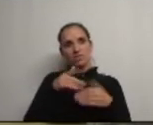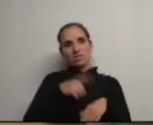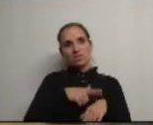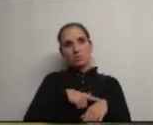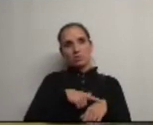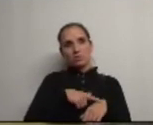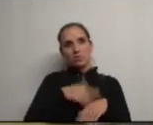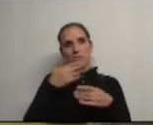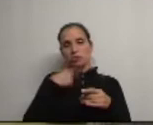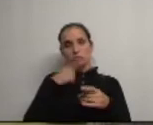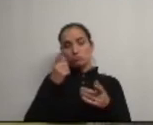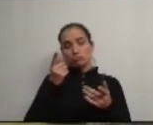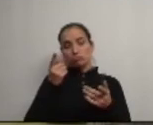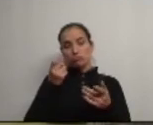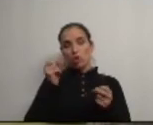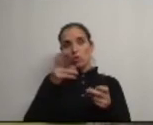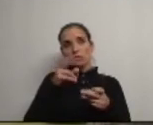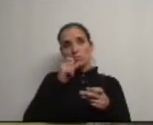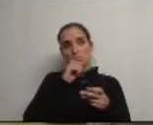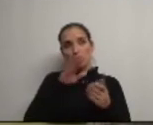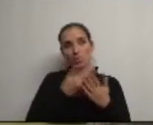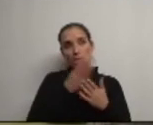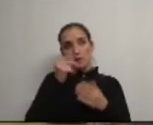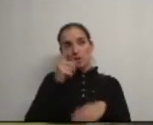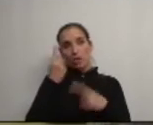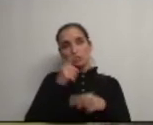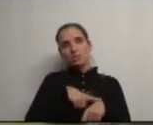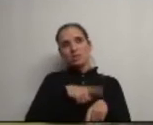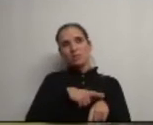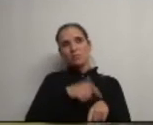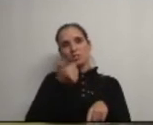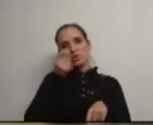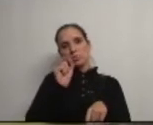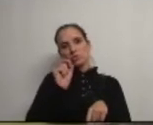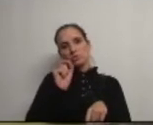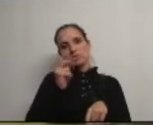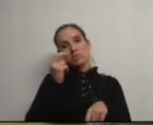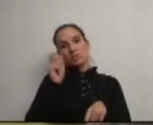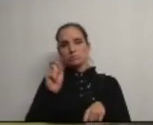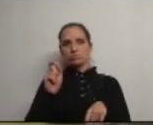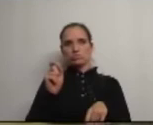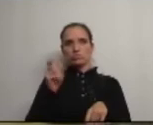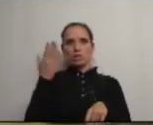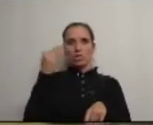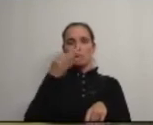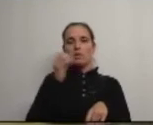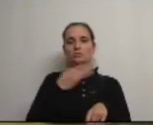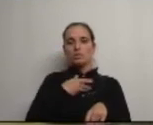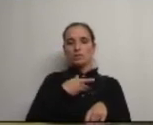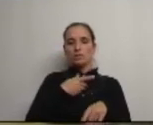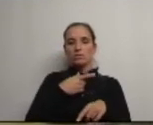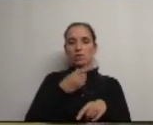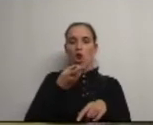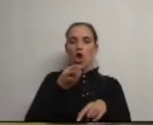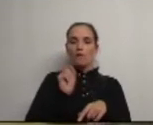mas eu não tenho nada contra que se dê mais tempo mais algum tempo gastou-se 5 minutos em vez de 3 há pouco o PSD gastou